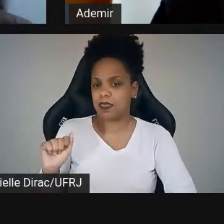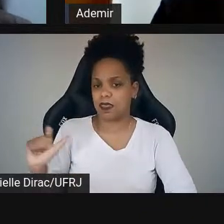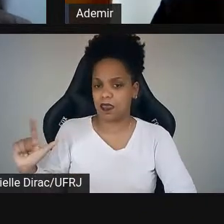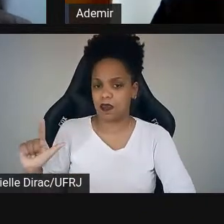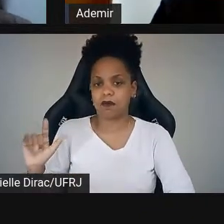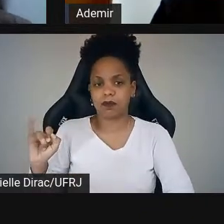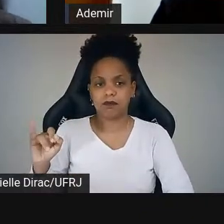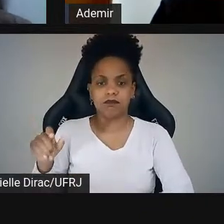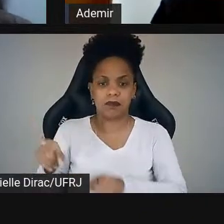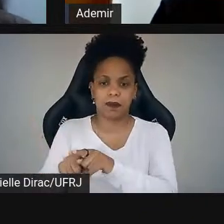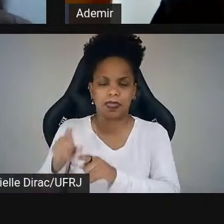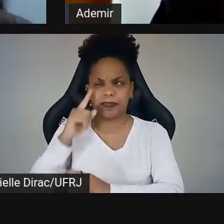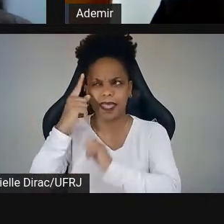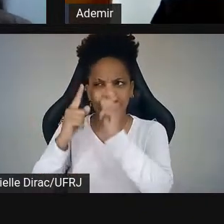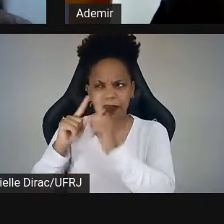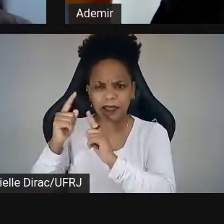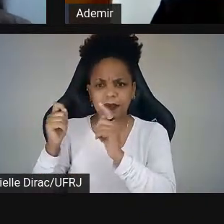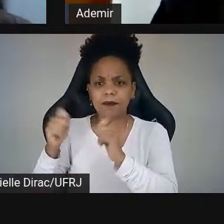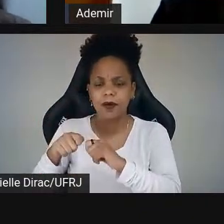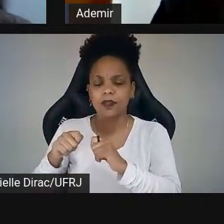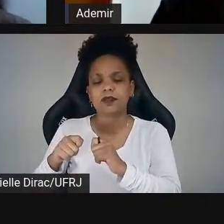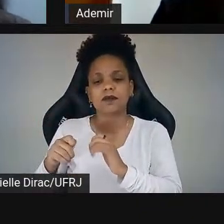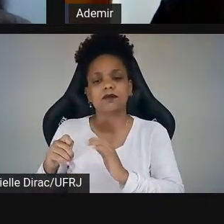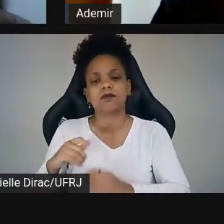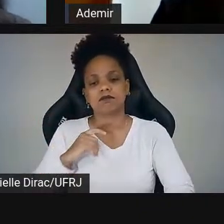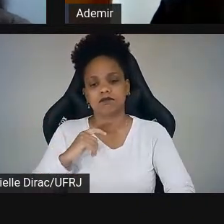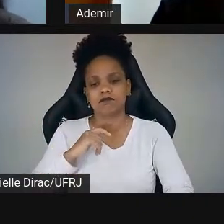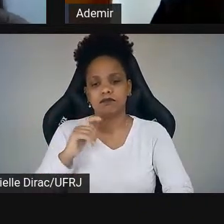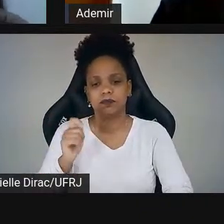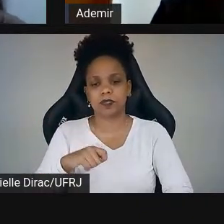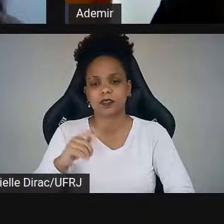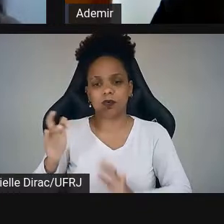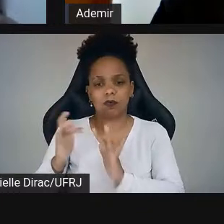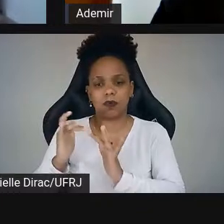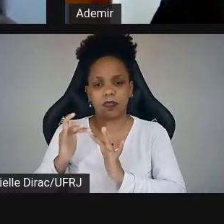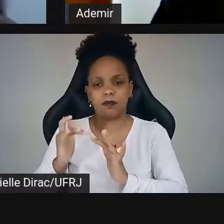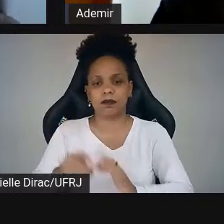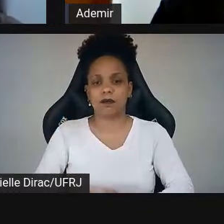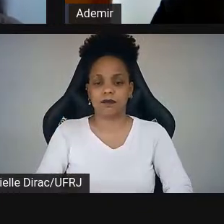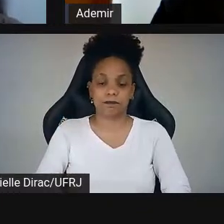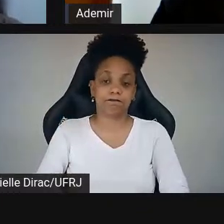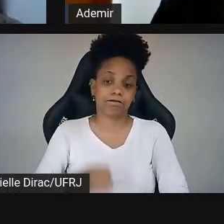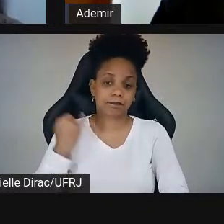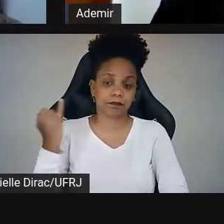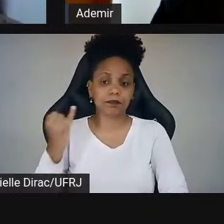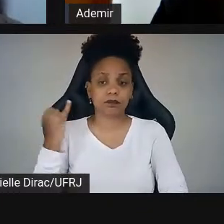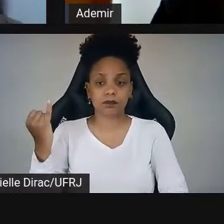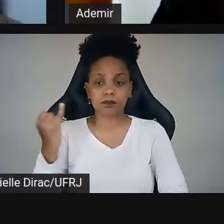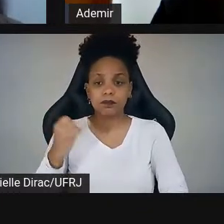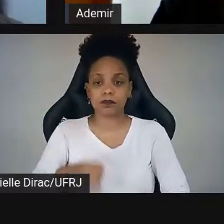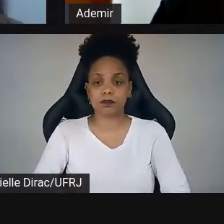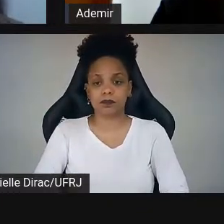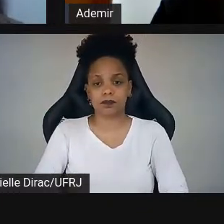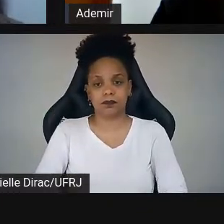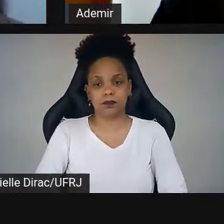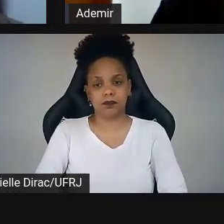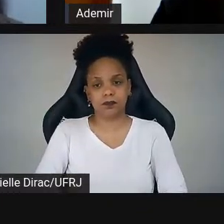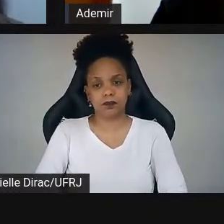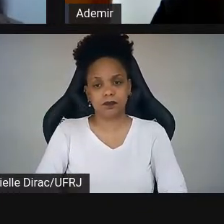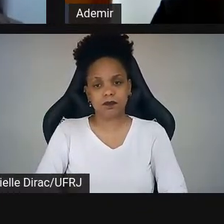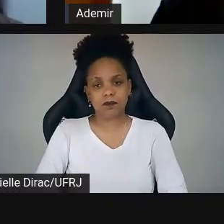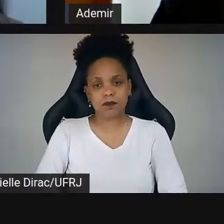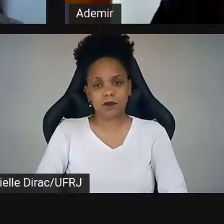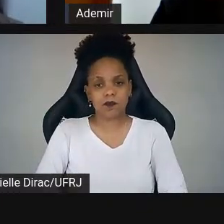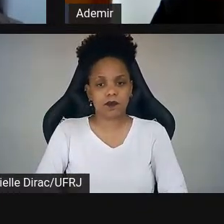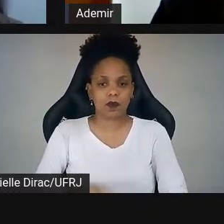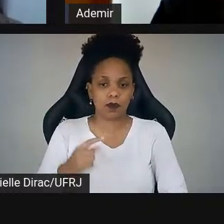agradece, assim, que a gente... Isso é uma coisa bastante importante, né? Que geralmente antes do... Assim que a gente